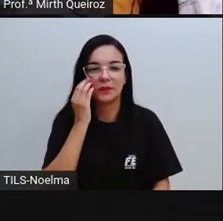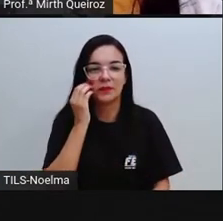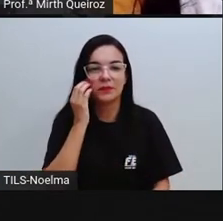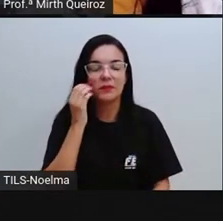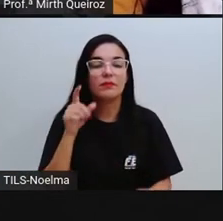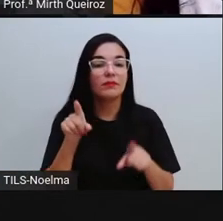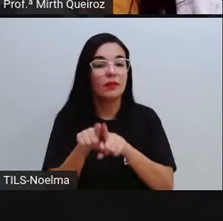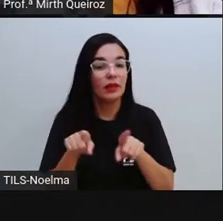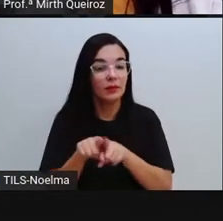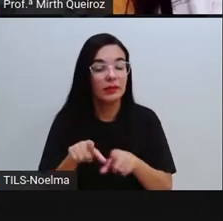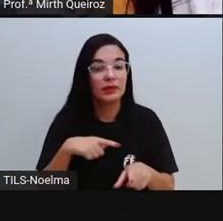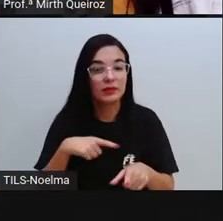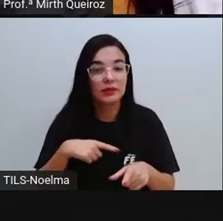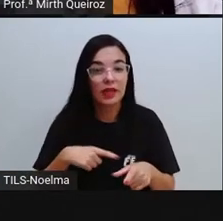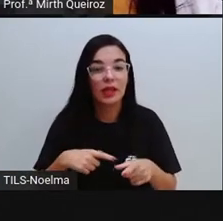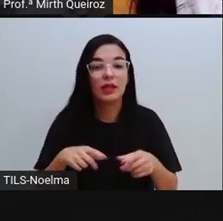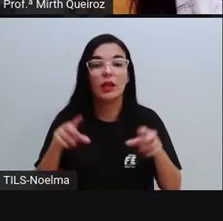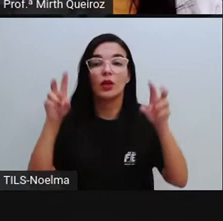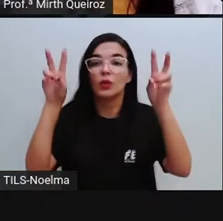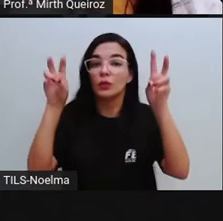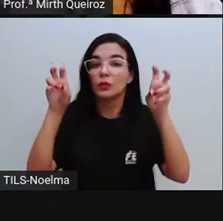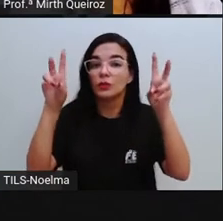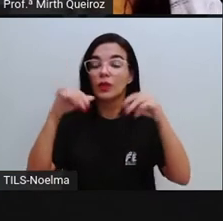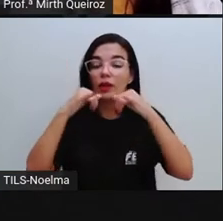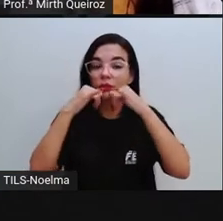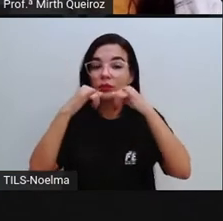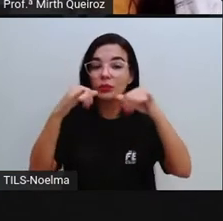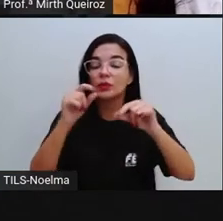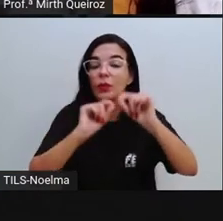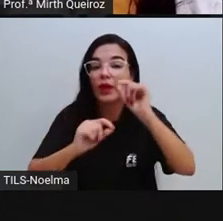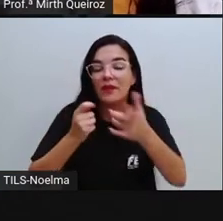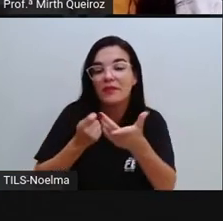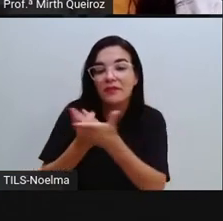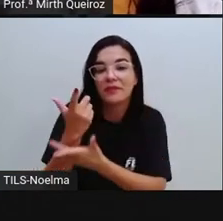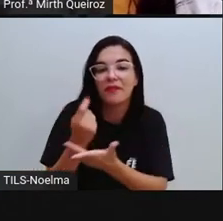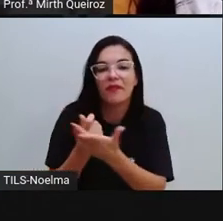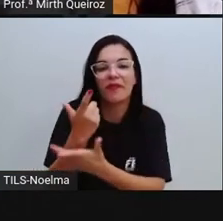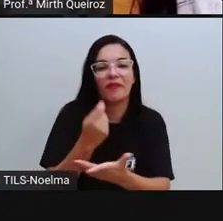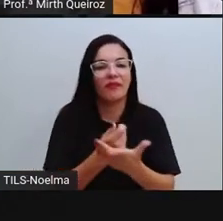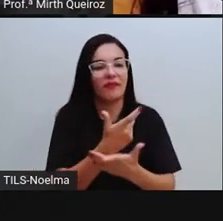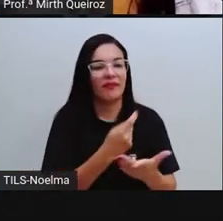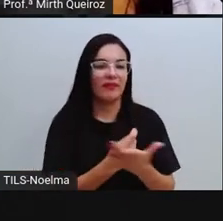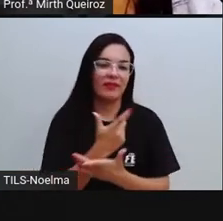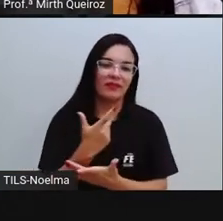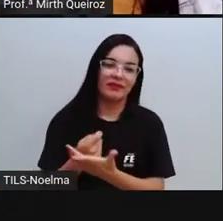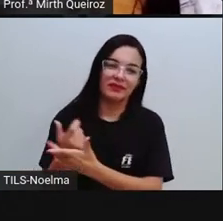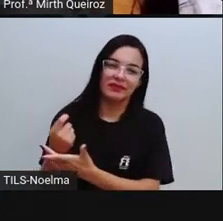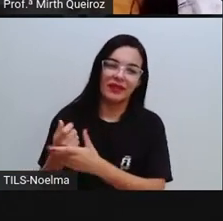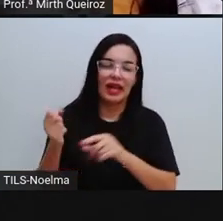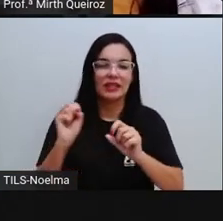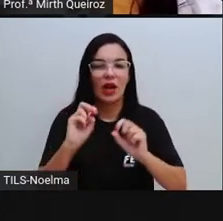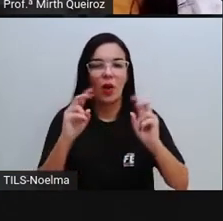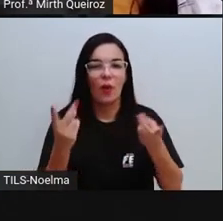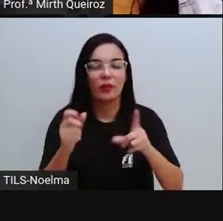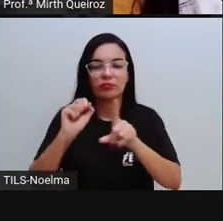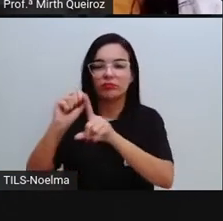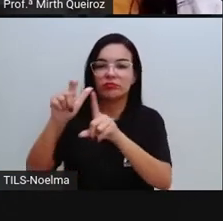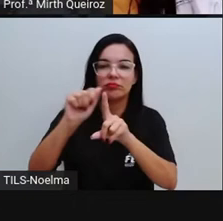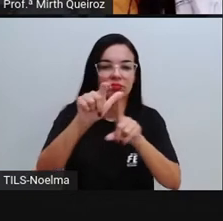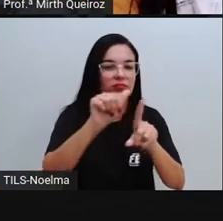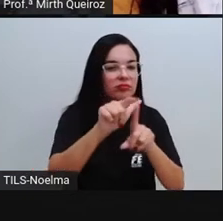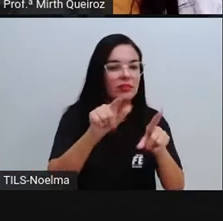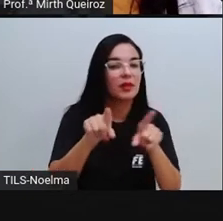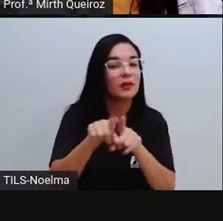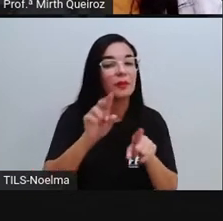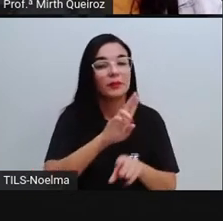E também temos o anúncio, isso mesmo. O anúncio que são também chamados de classificados, né?